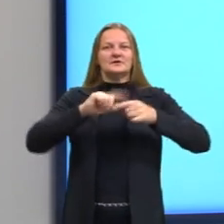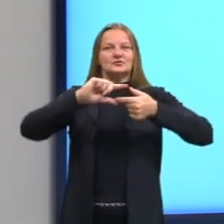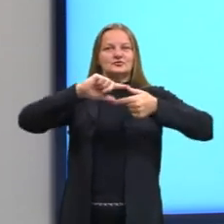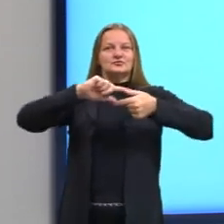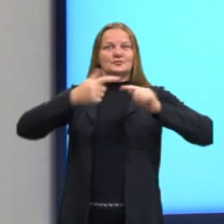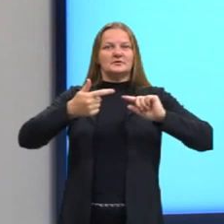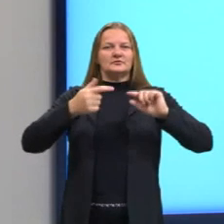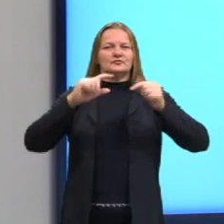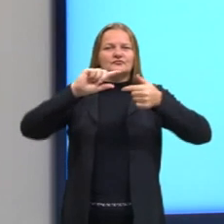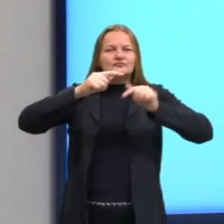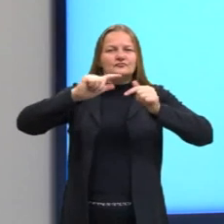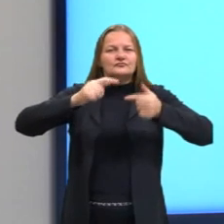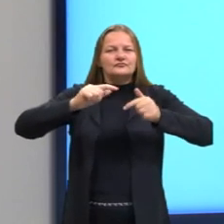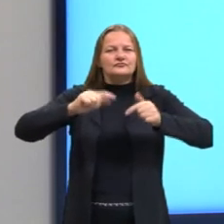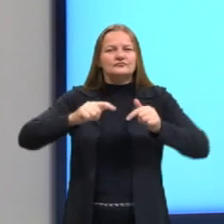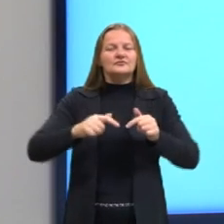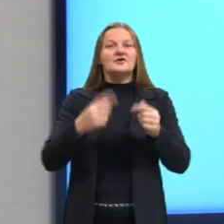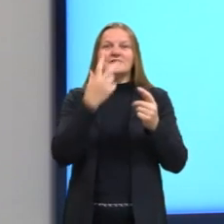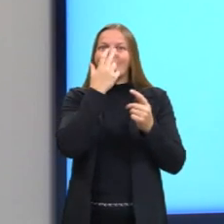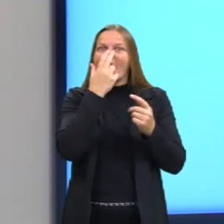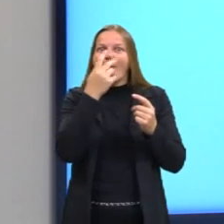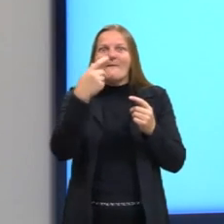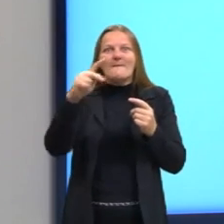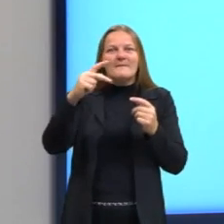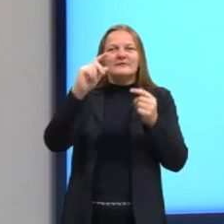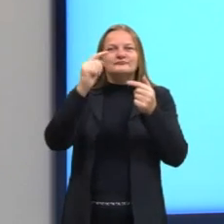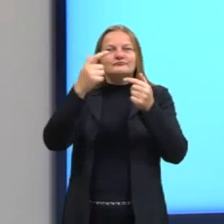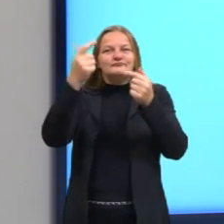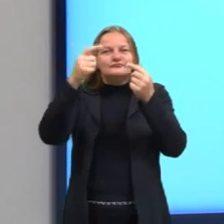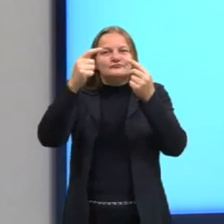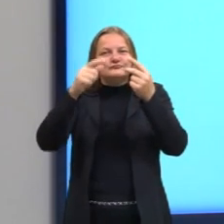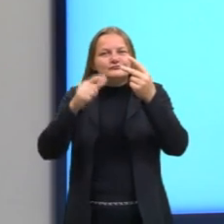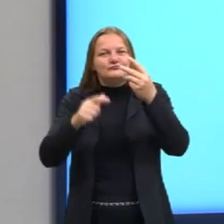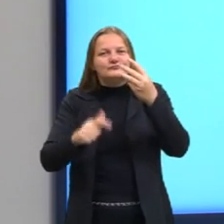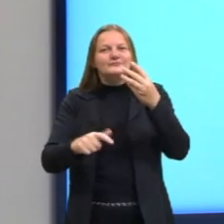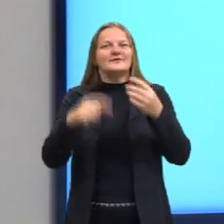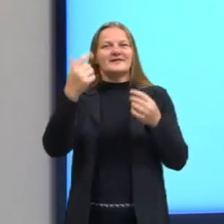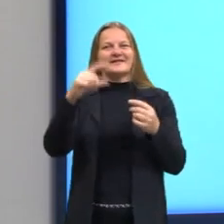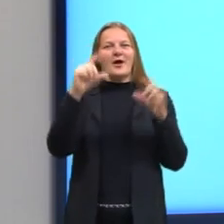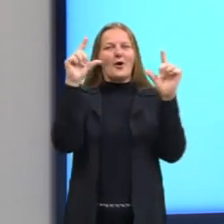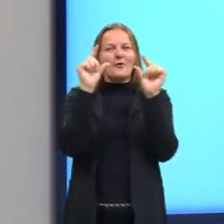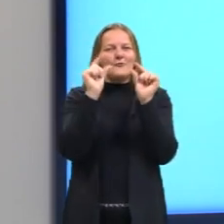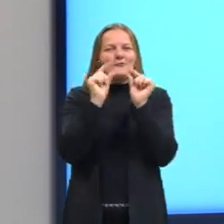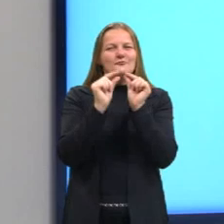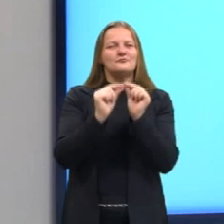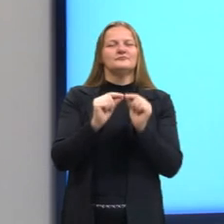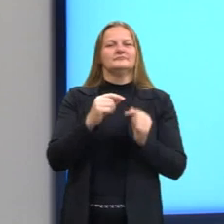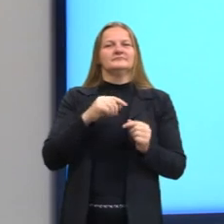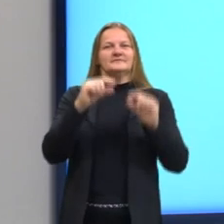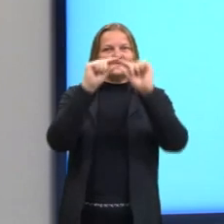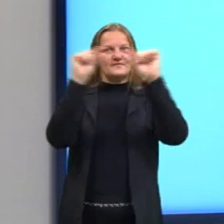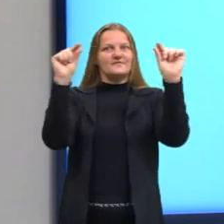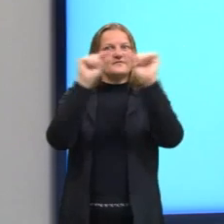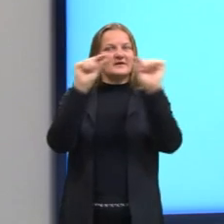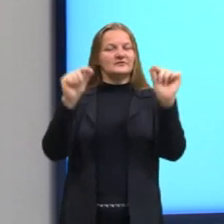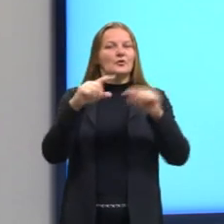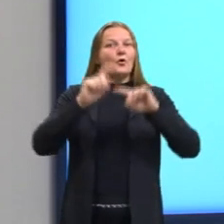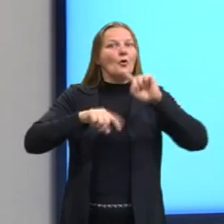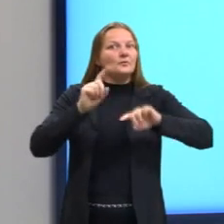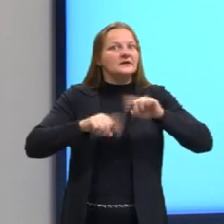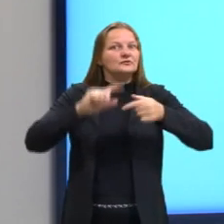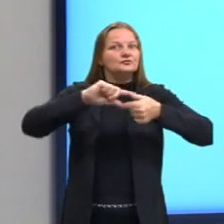repetições de padrões similares. Então, atentem bem a essa frase. Objetos